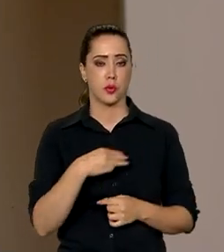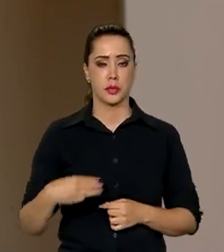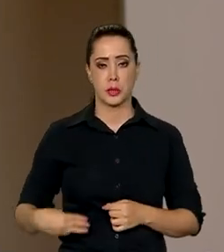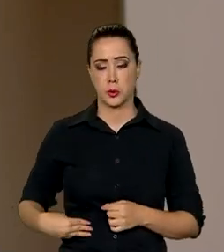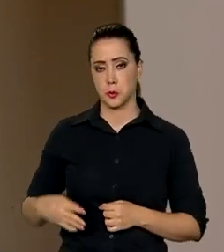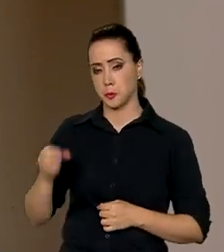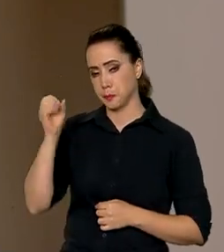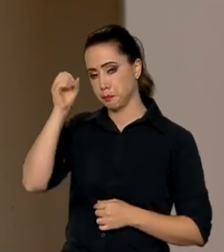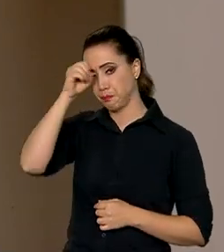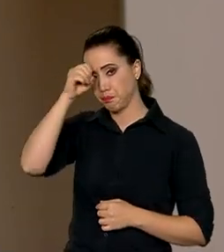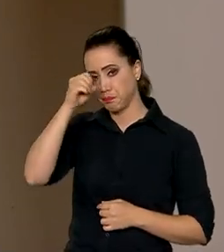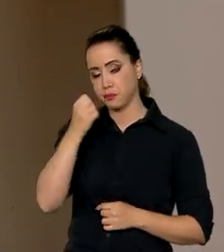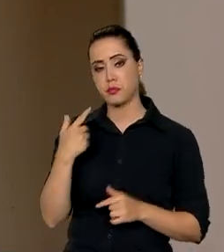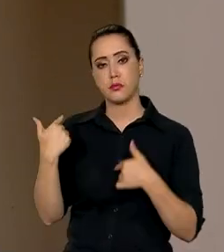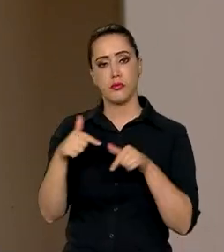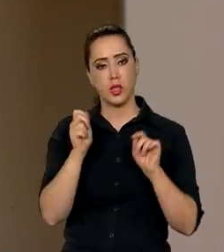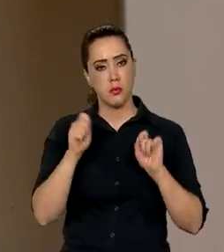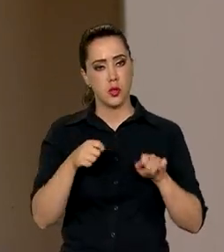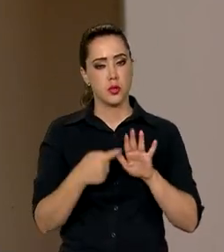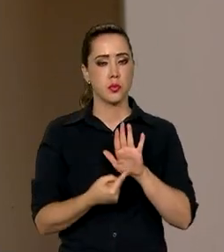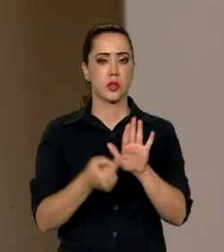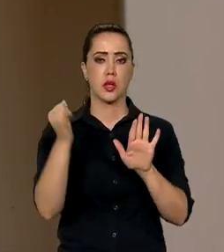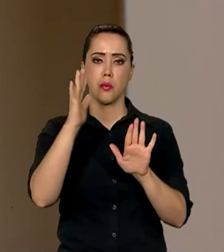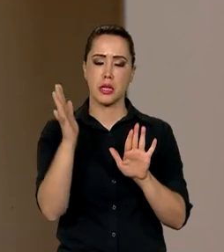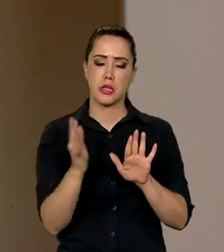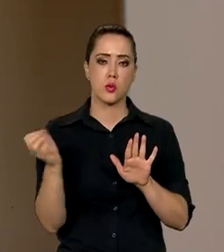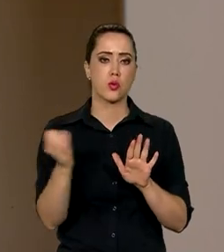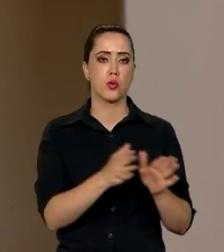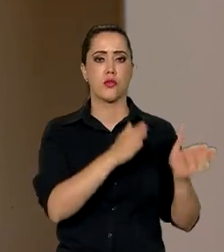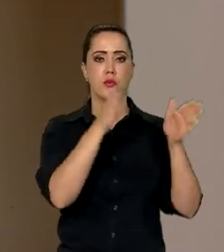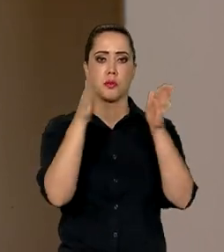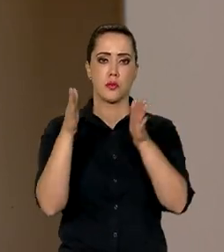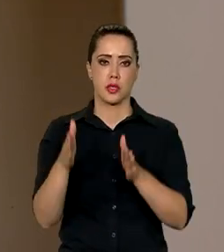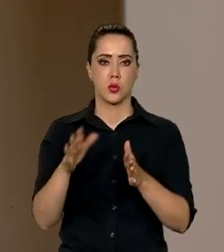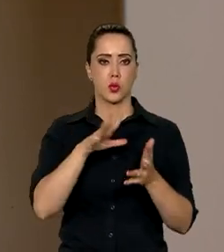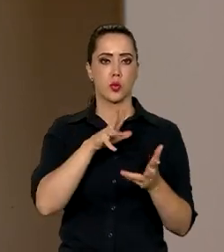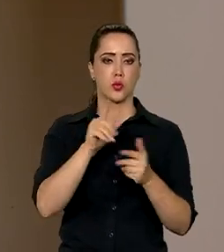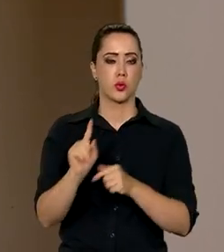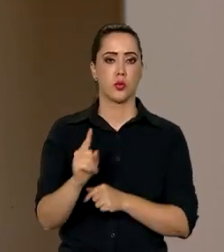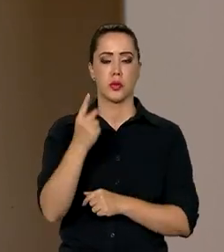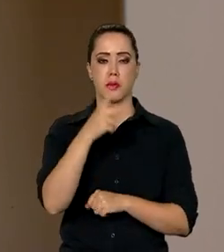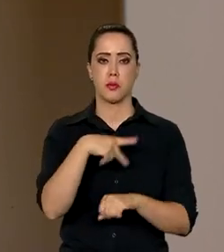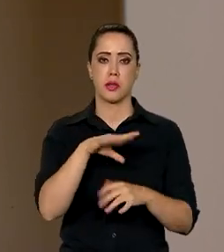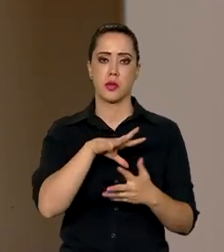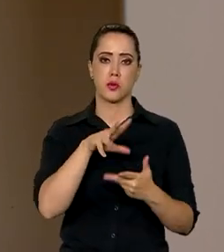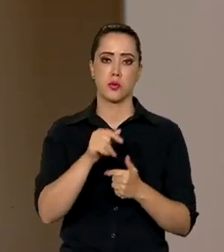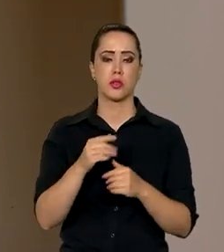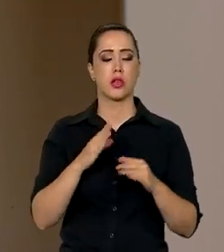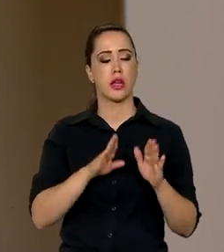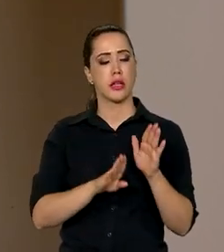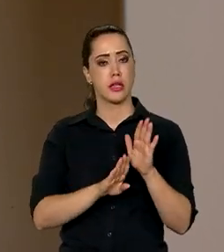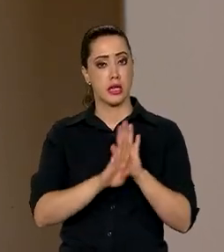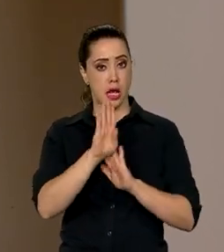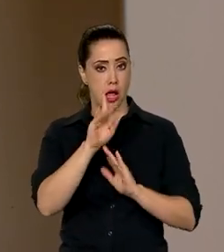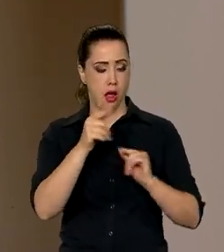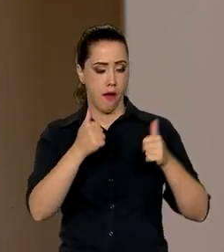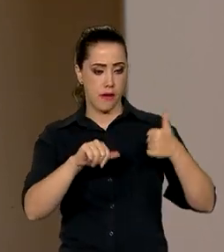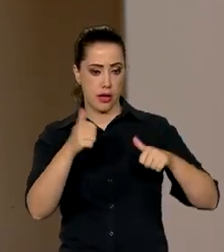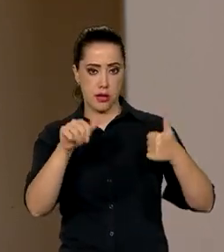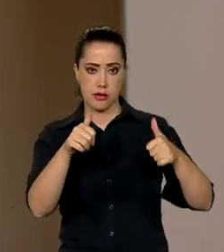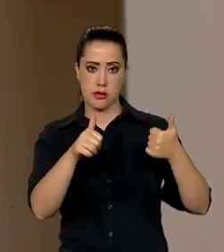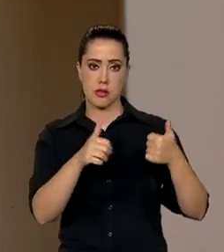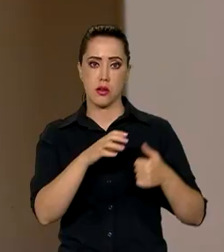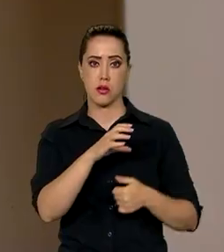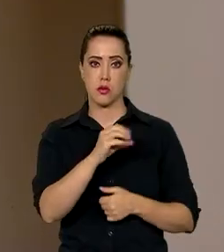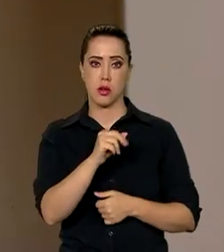as ações podem colocar o Brasil em uma posição inovadora, sendo o primeiro país do mundo a estabelecer métricas de carbono